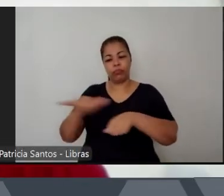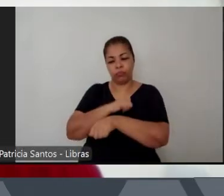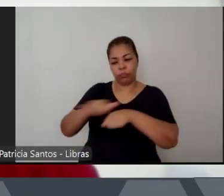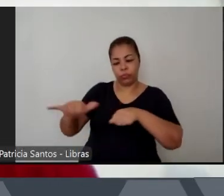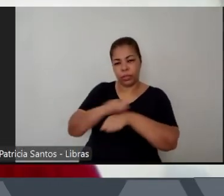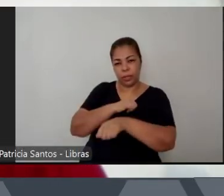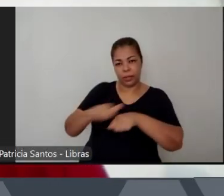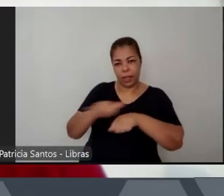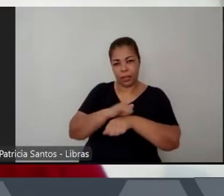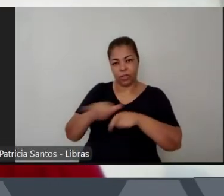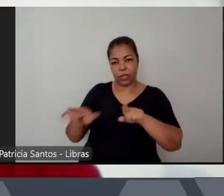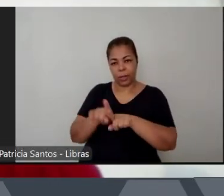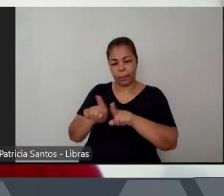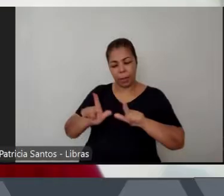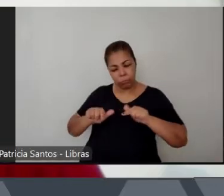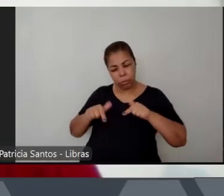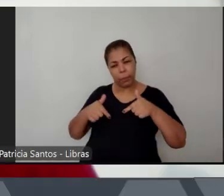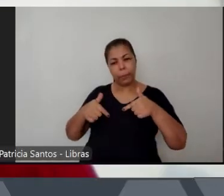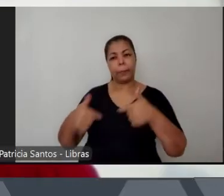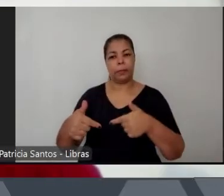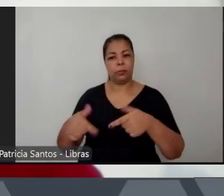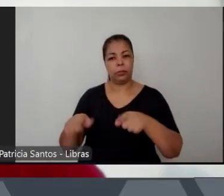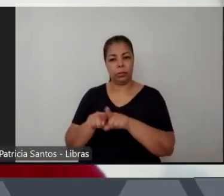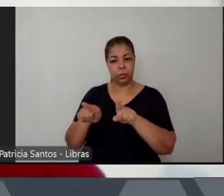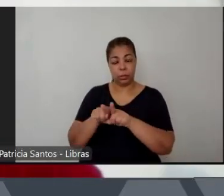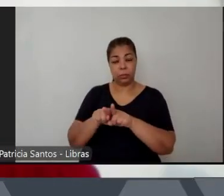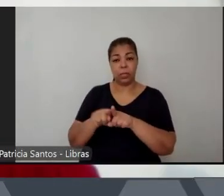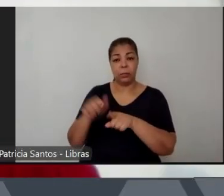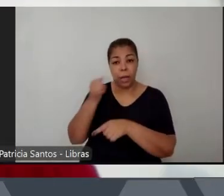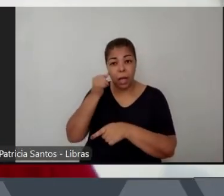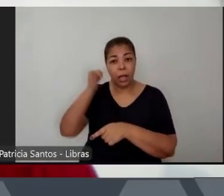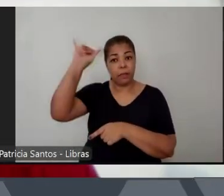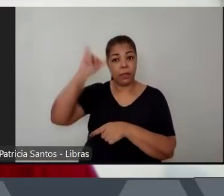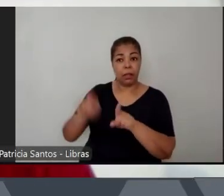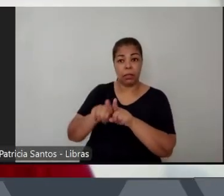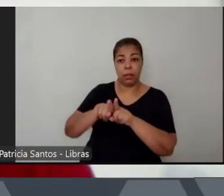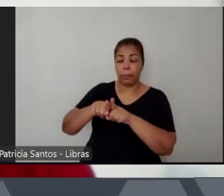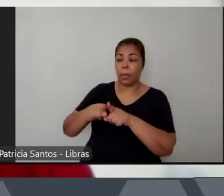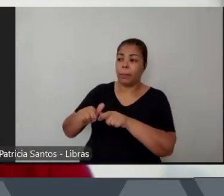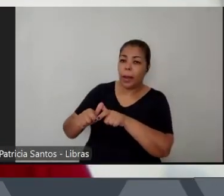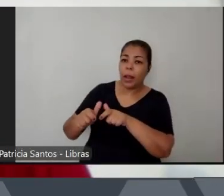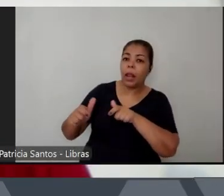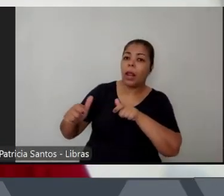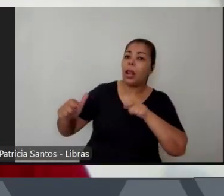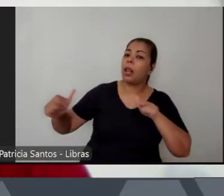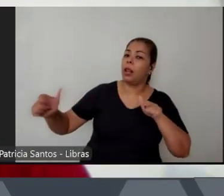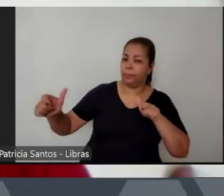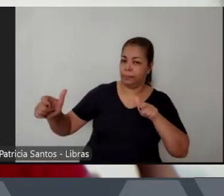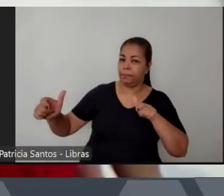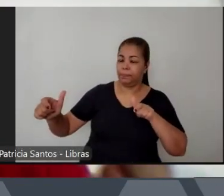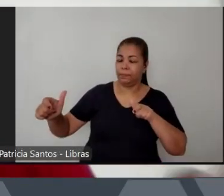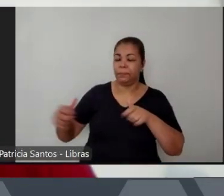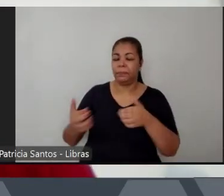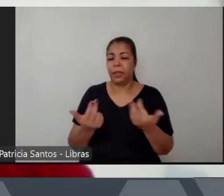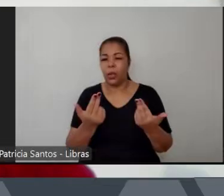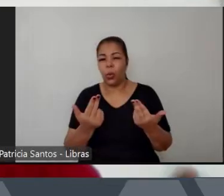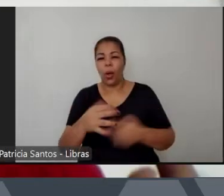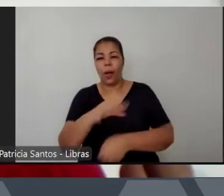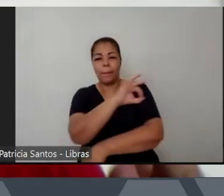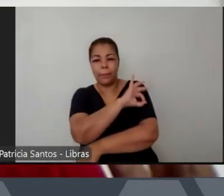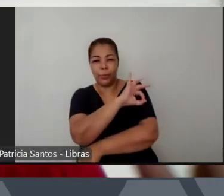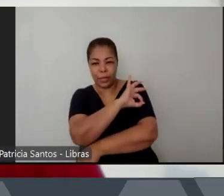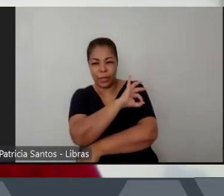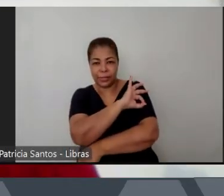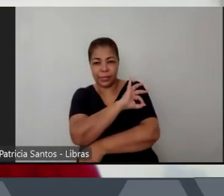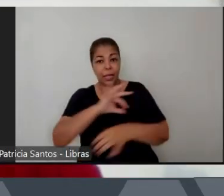para que ela não tenha capacidade de geração de mão de obra e geração de atividades como as boas polícias do mundo, uma polícia investigativa